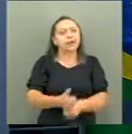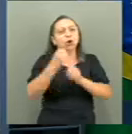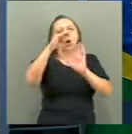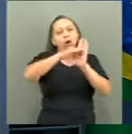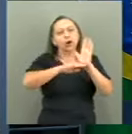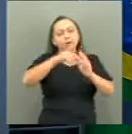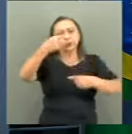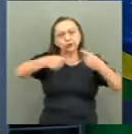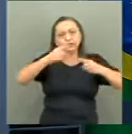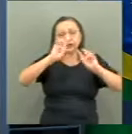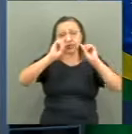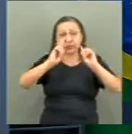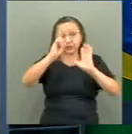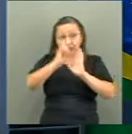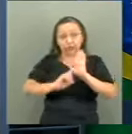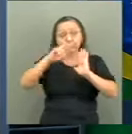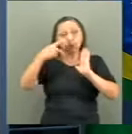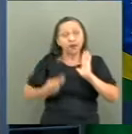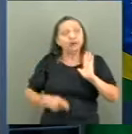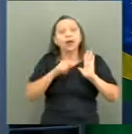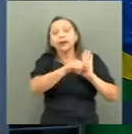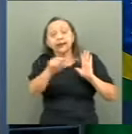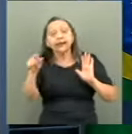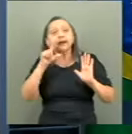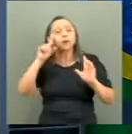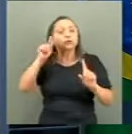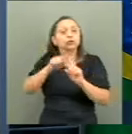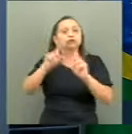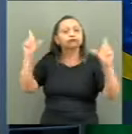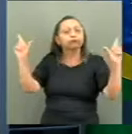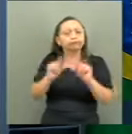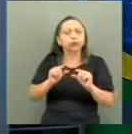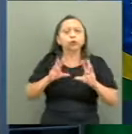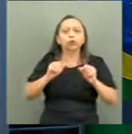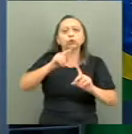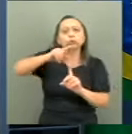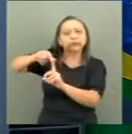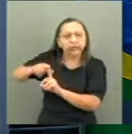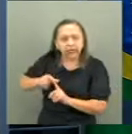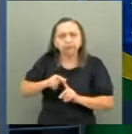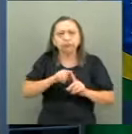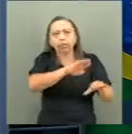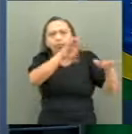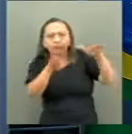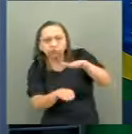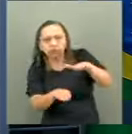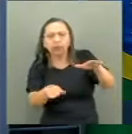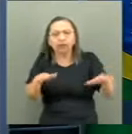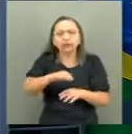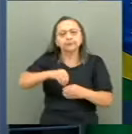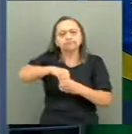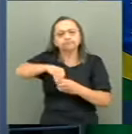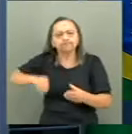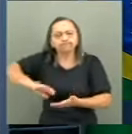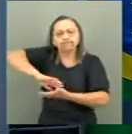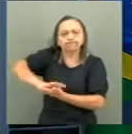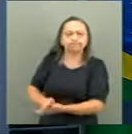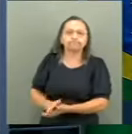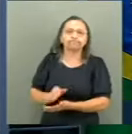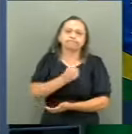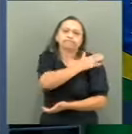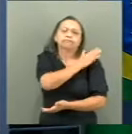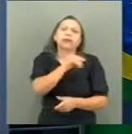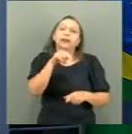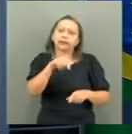humanos é aquela que reduz todas as formas de desigualdade, de discriminação e aqui no caso eu